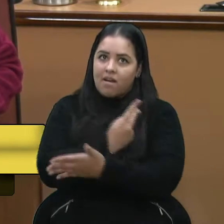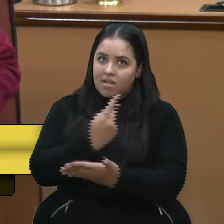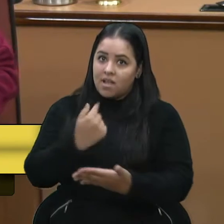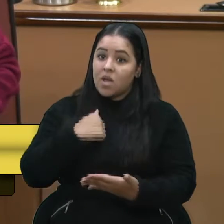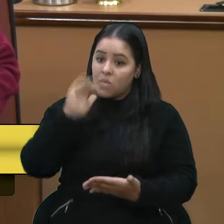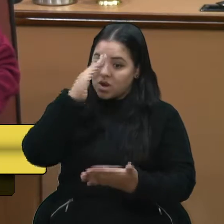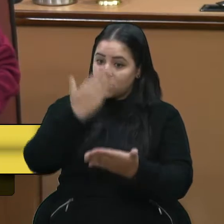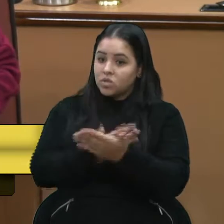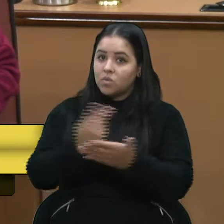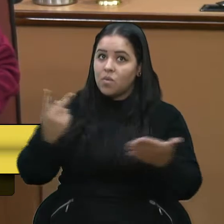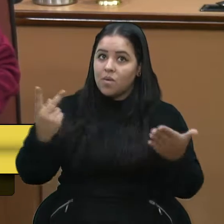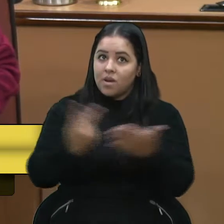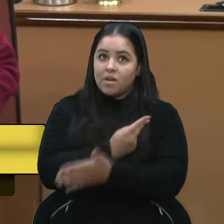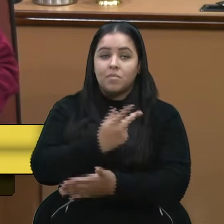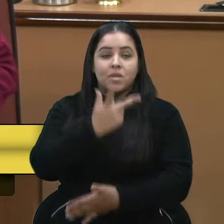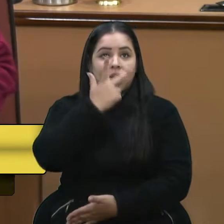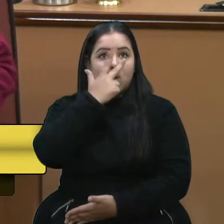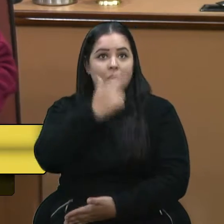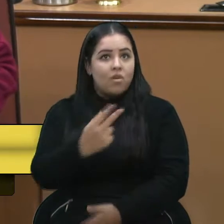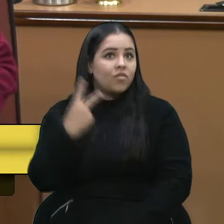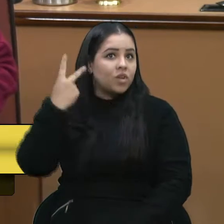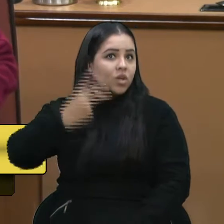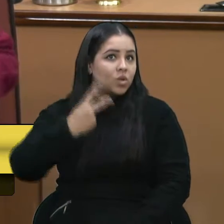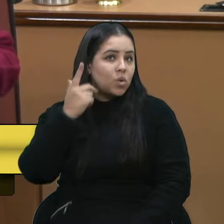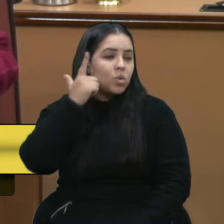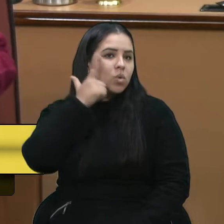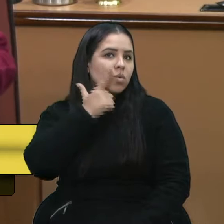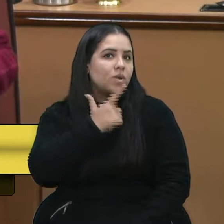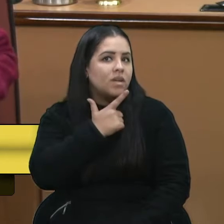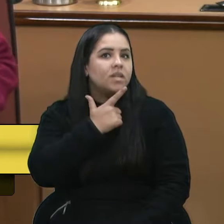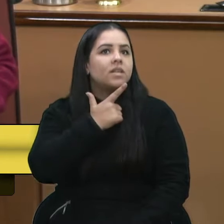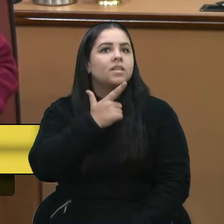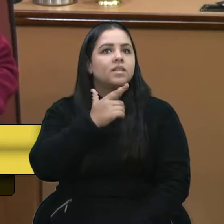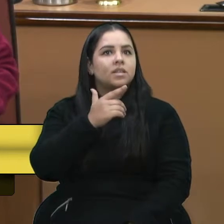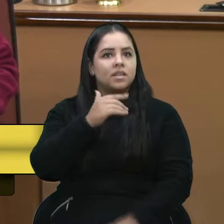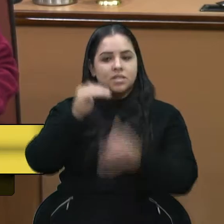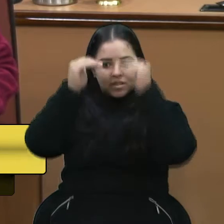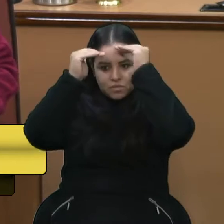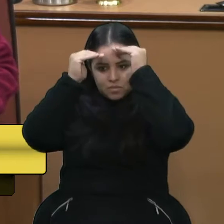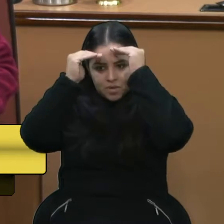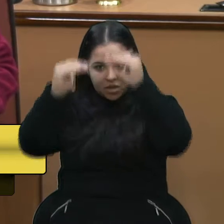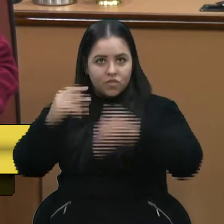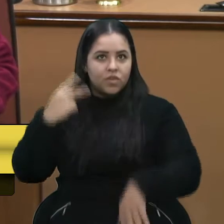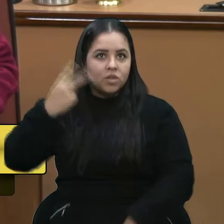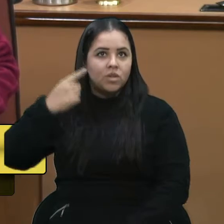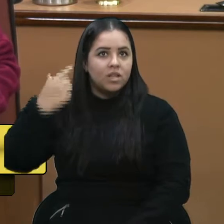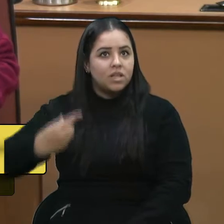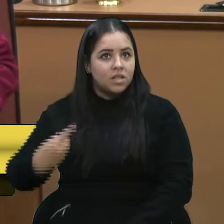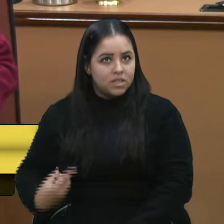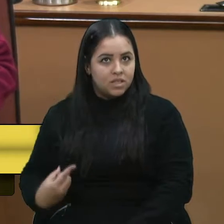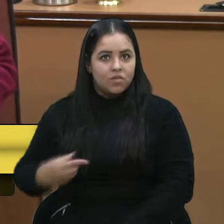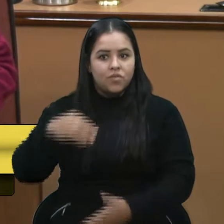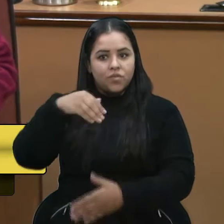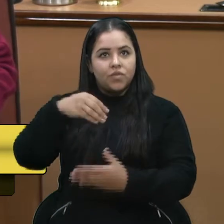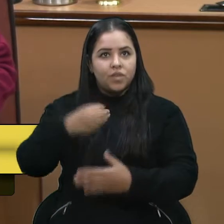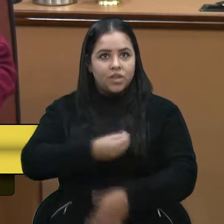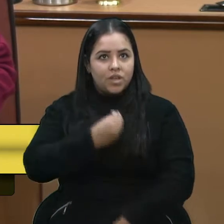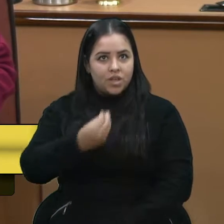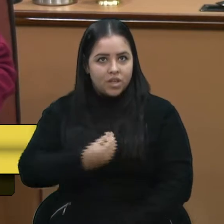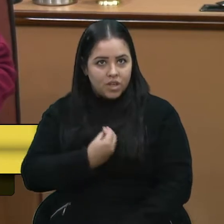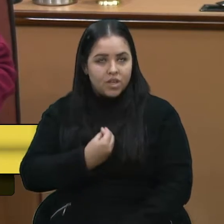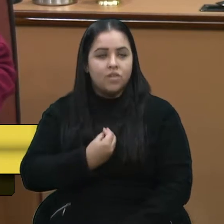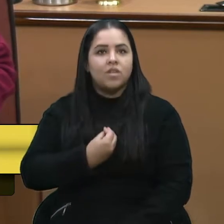Mas, de qualquer maneira, vereador Lucas, em respeito ao senhor, a vereadora Denise, com quem convivo há mais tempo, estarei pessoalmente